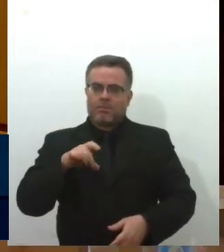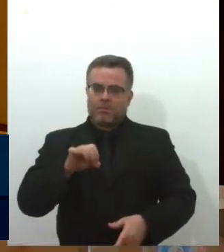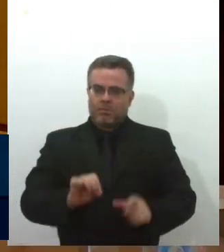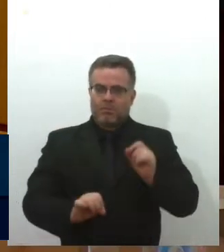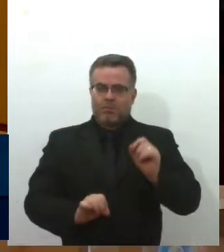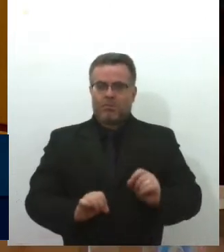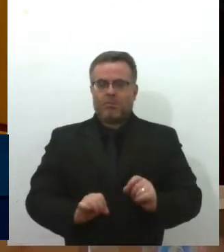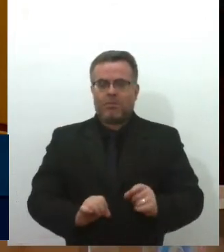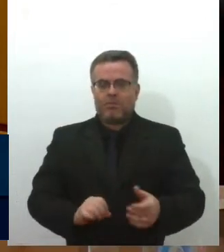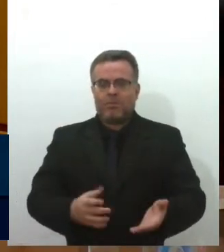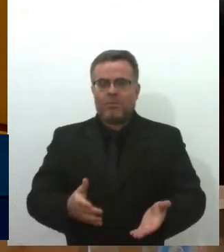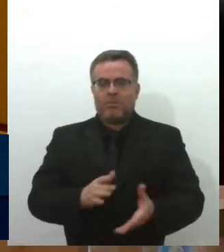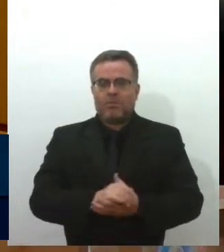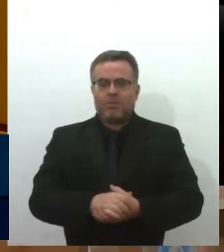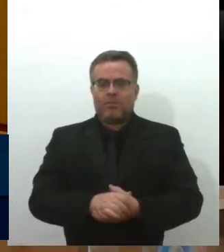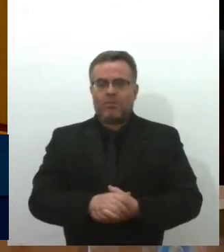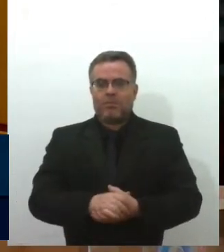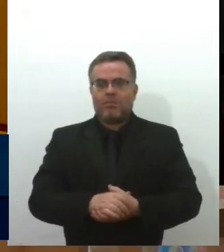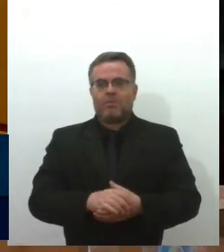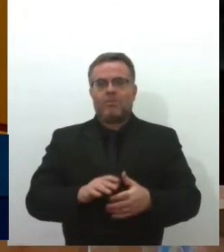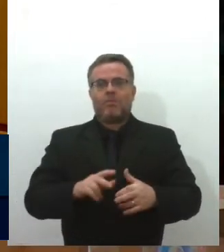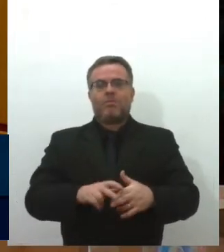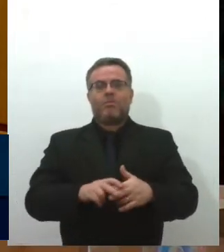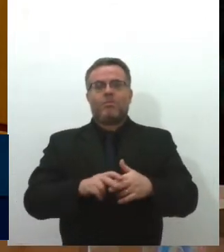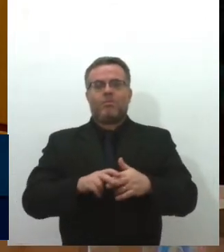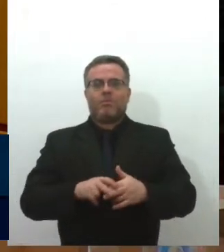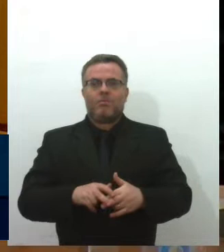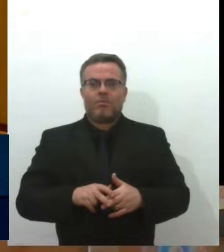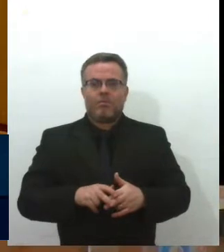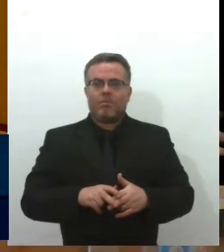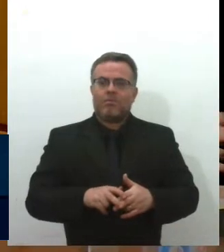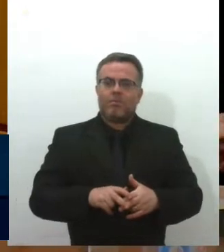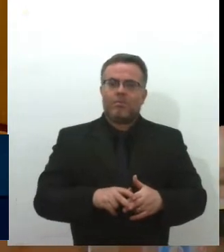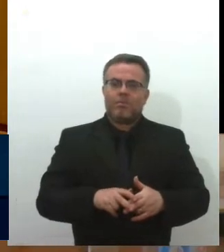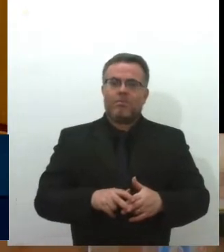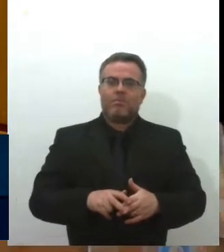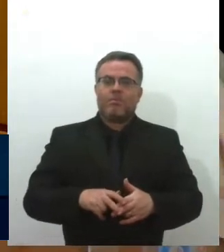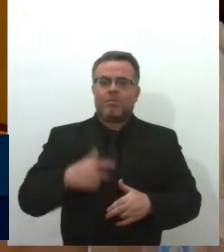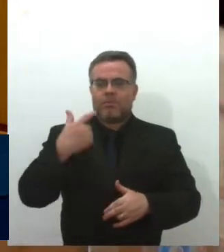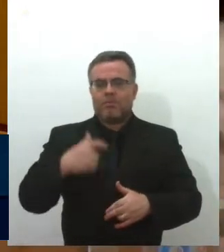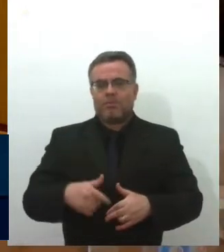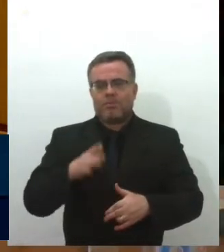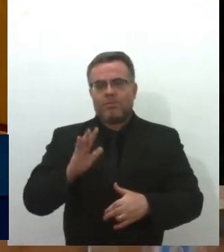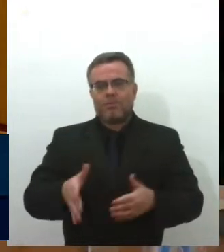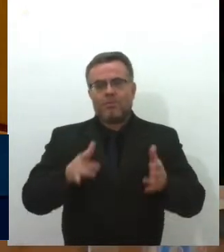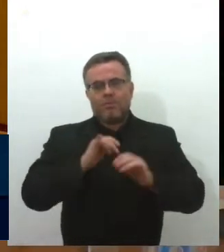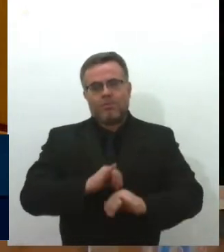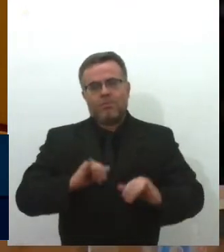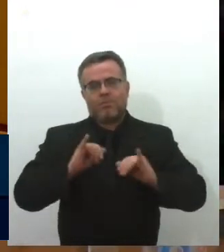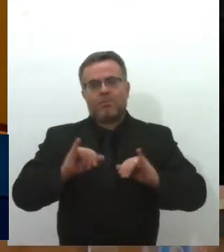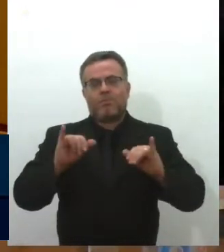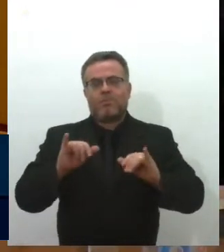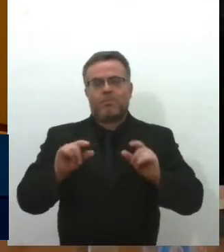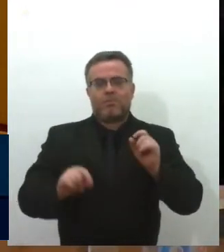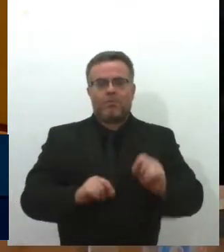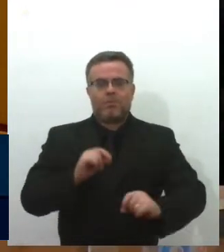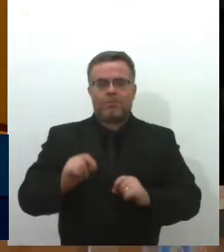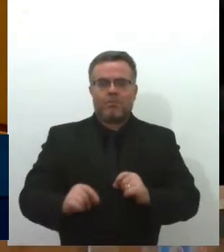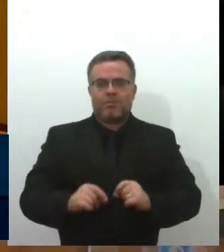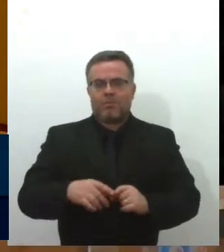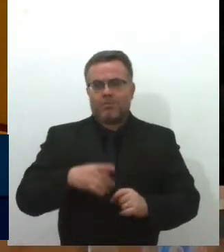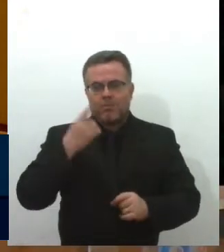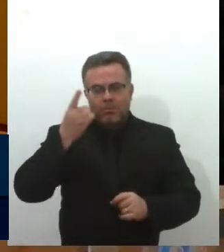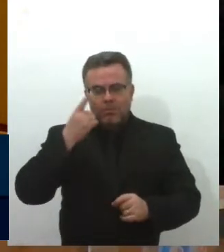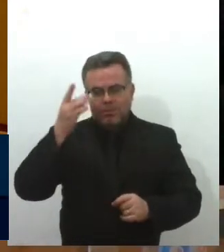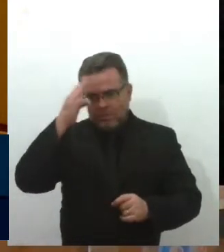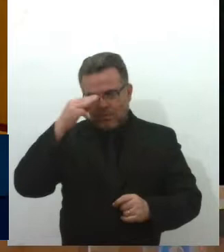de Simão Dias. Portanto, como já disse anteriormente e como também a própria